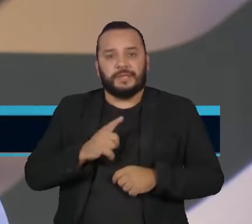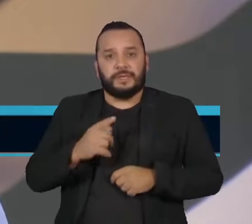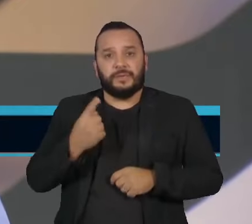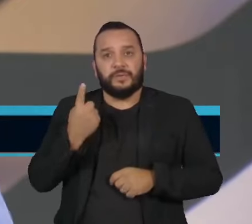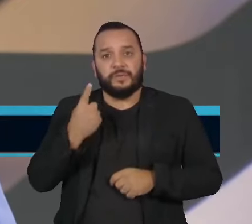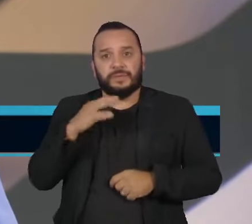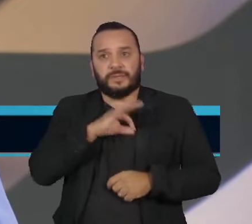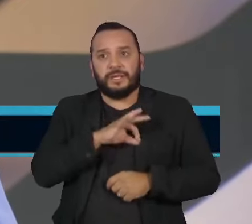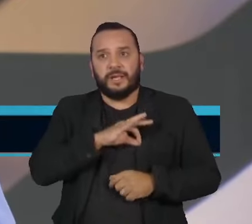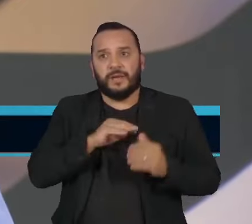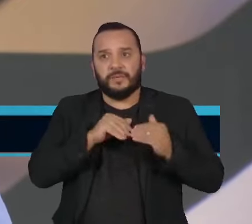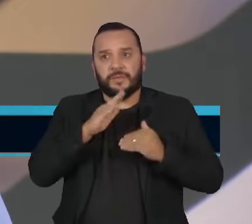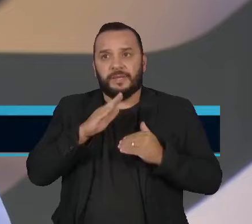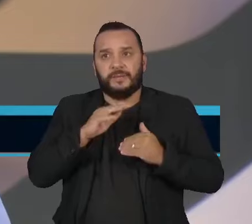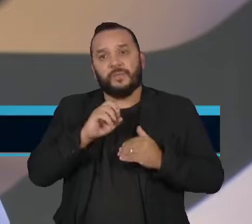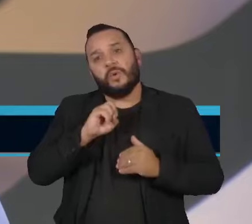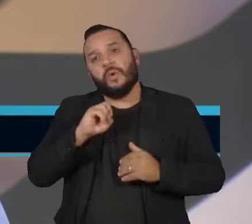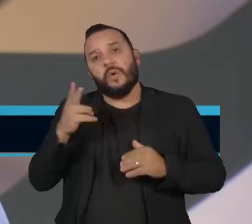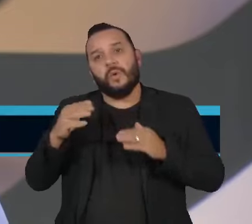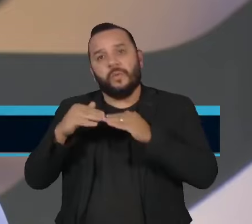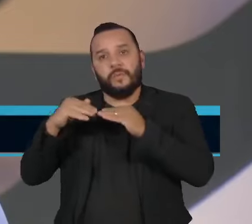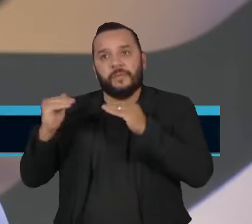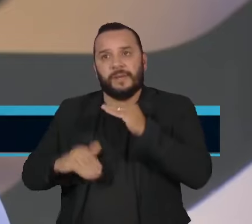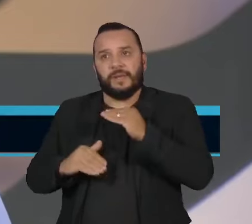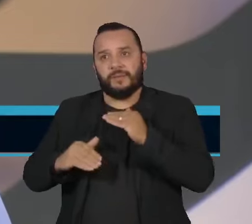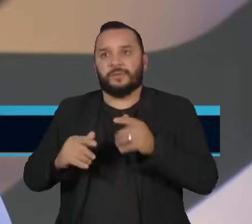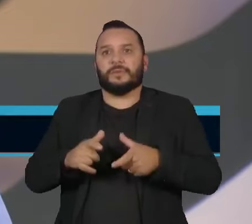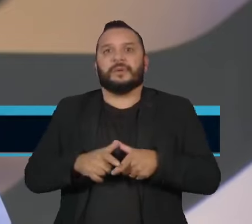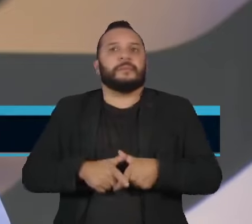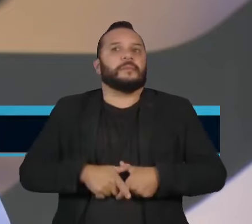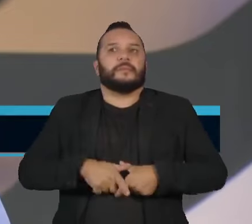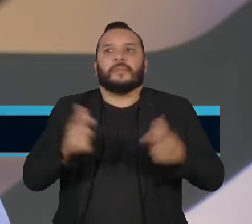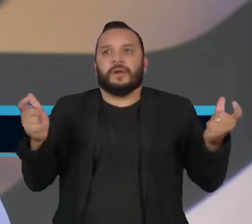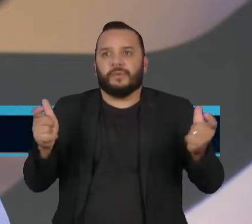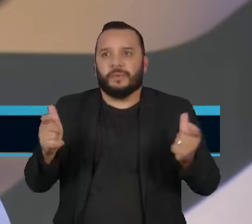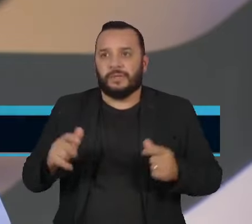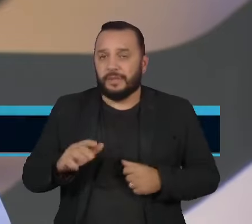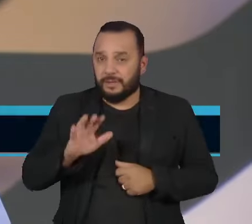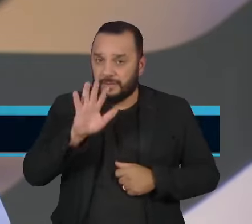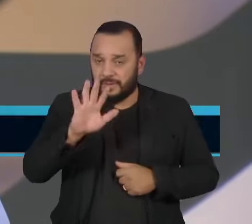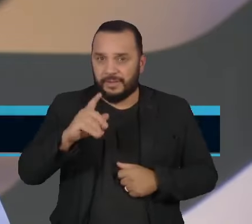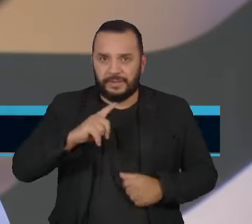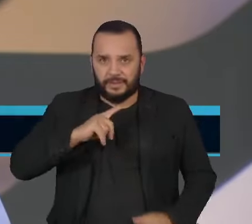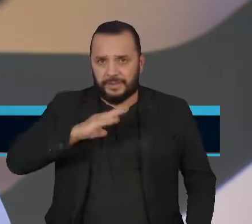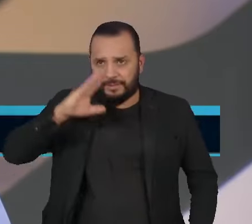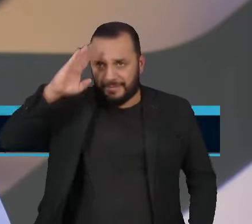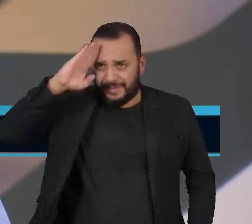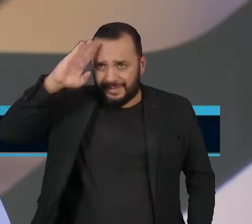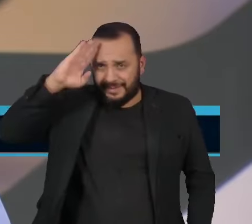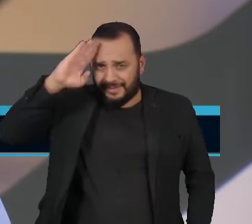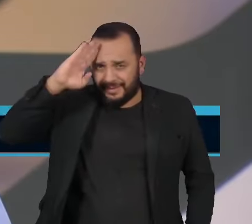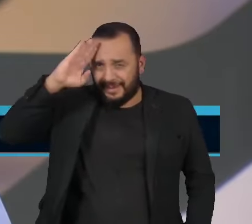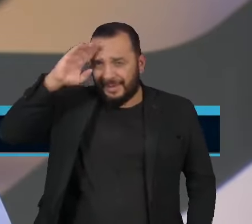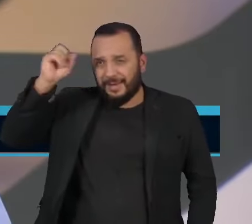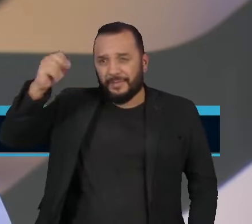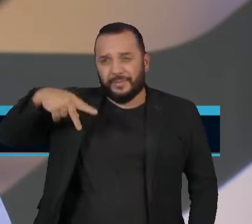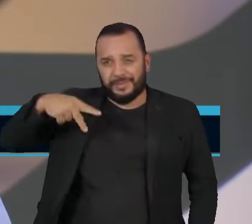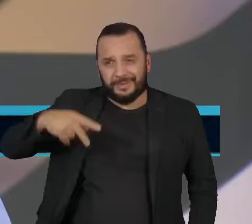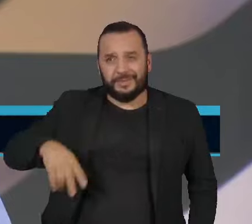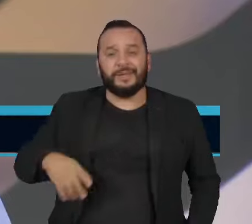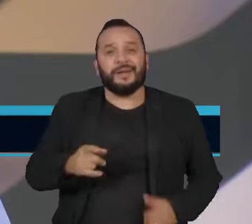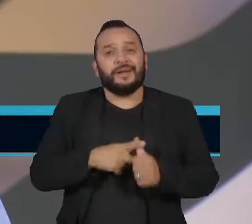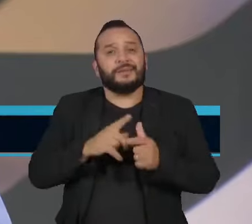um salário mínimo para menos, a grande maioria. Agora, nós não estamos falando dos militares, nós não estamos falando dos